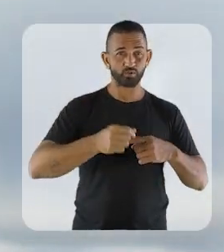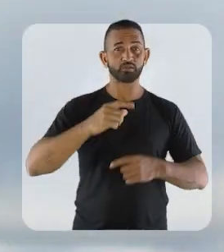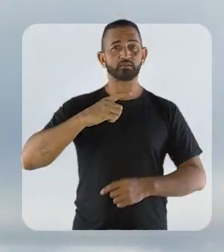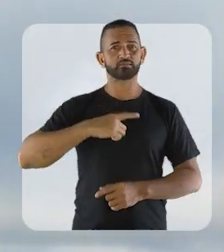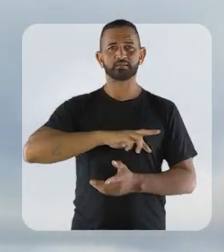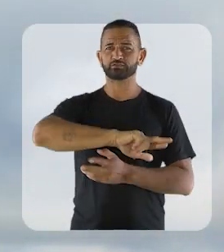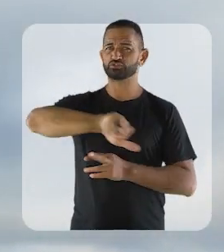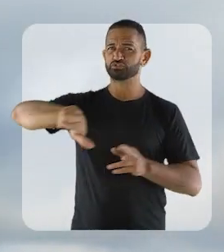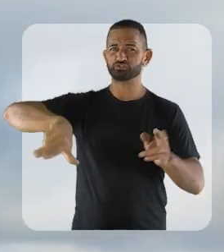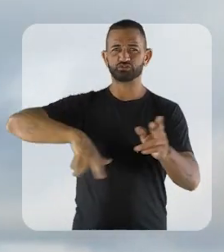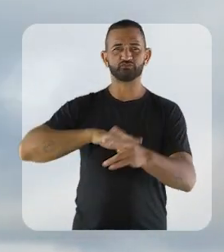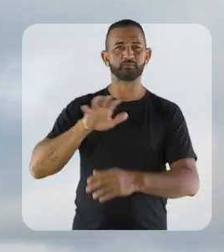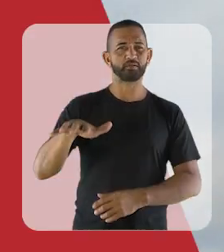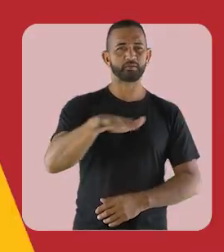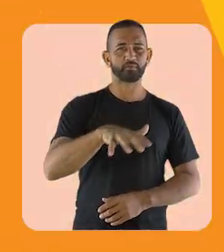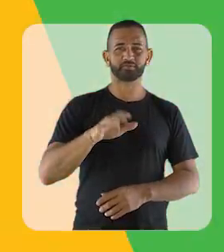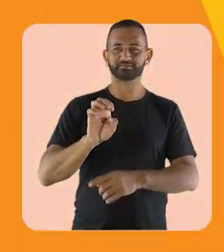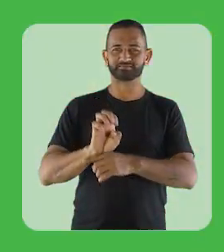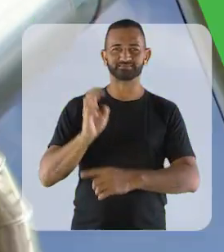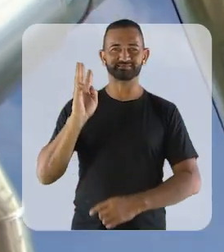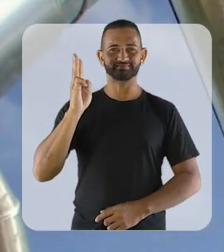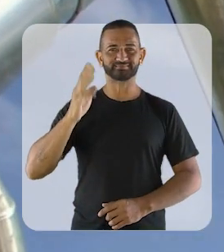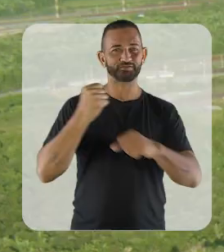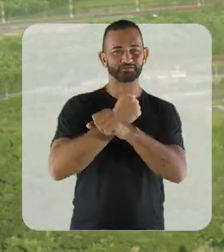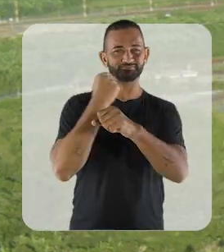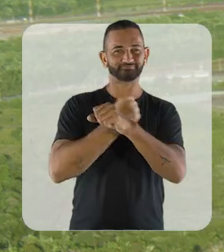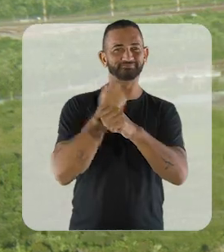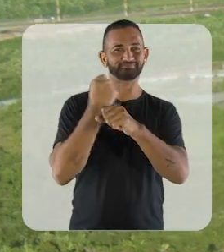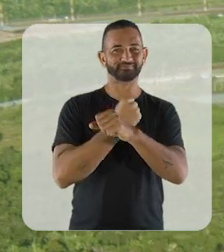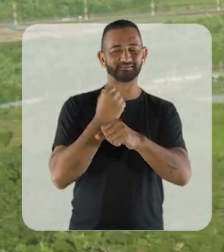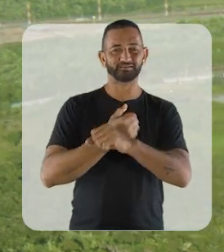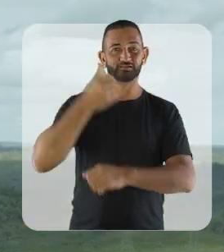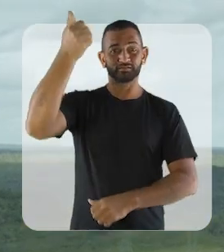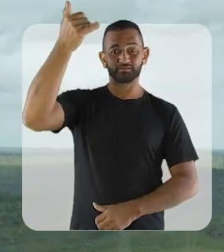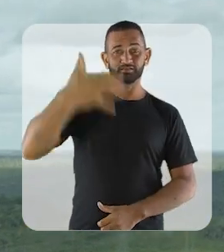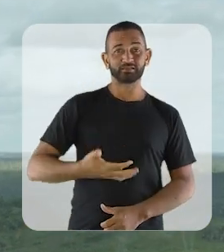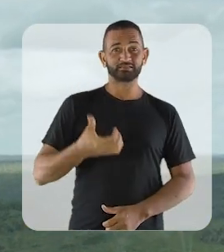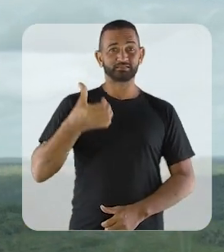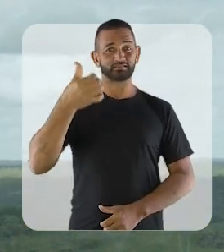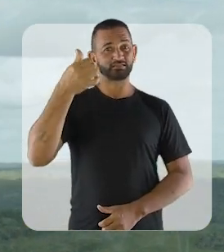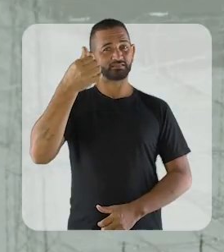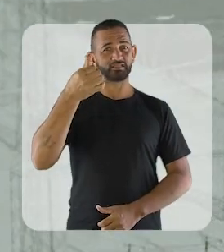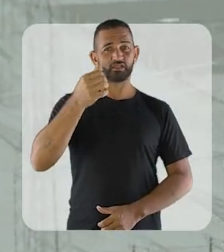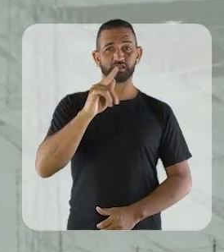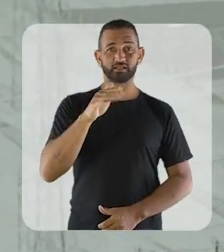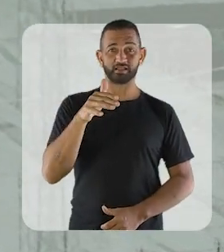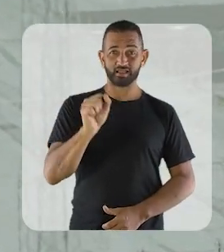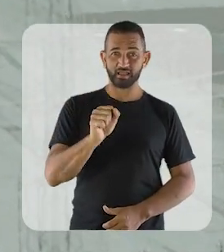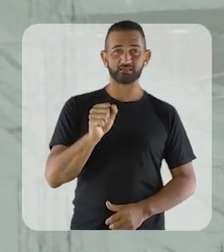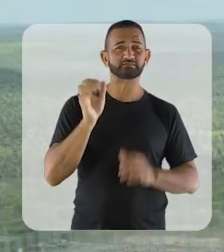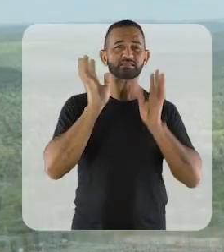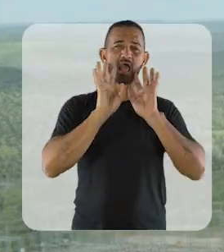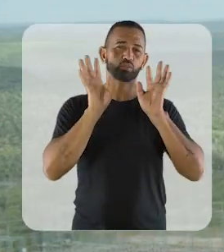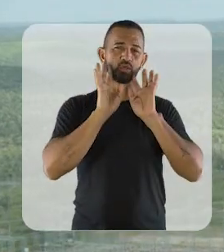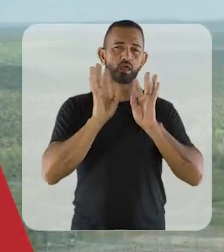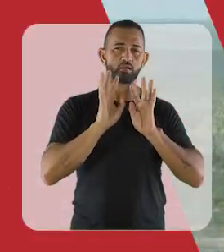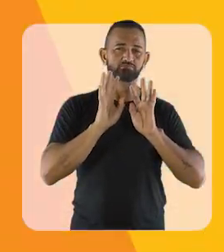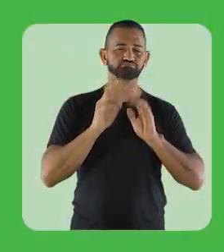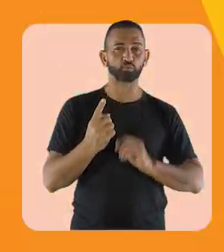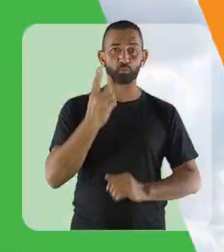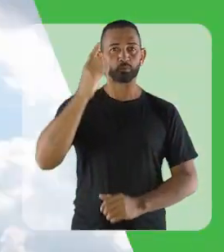em diferentes regiões do Estado. Somos o sexto maior produtor de gás natural do país.